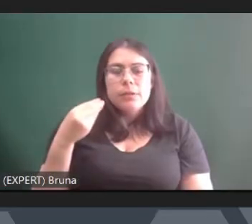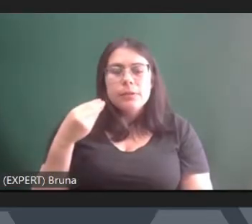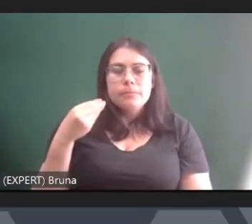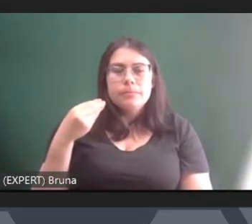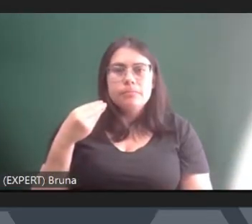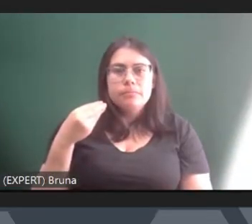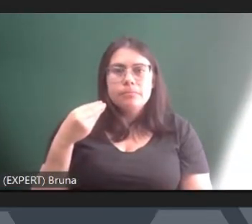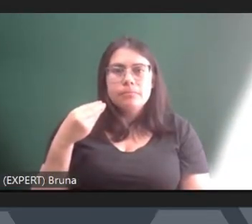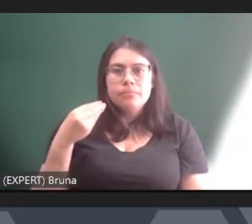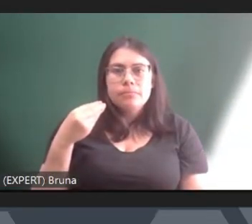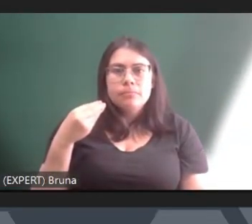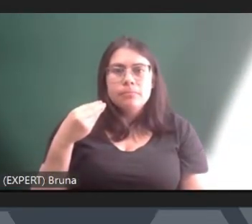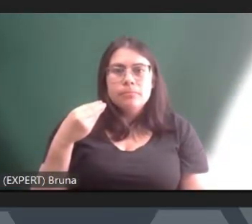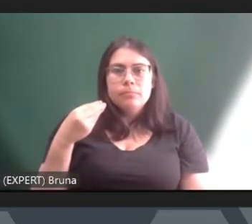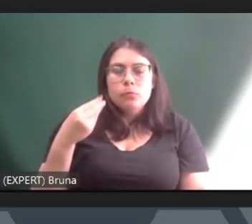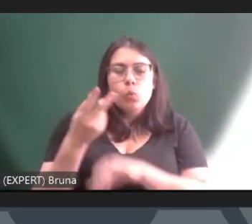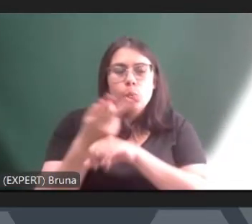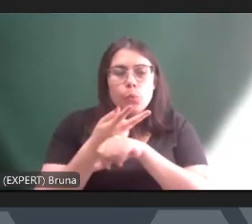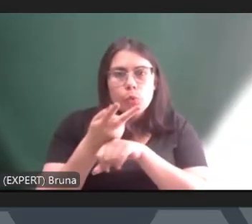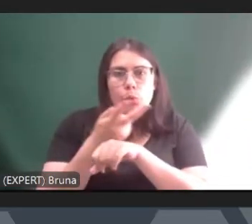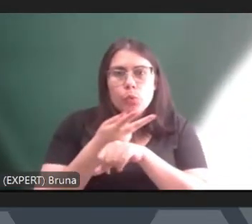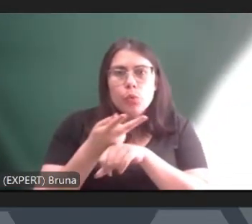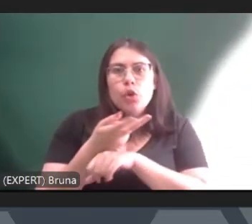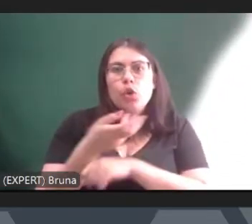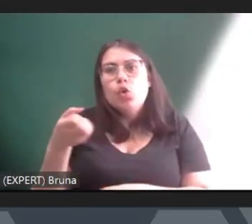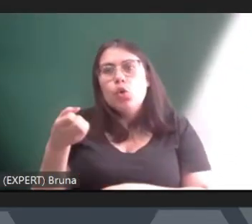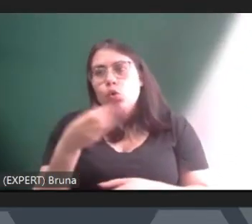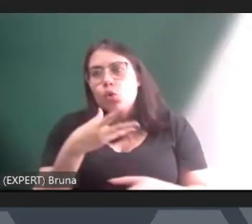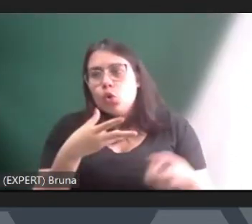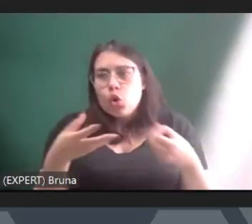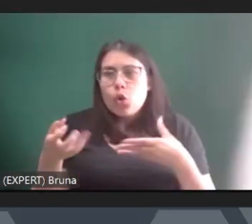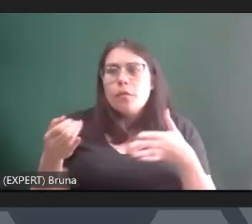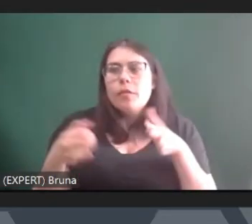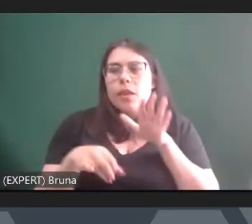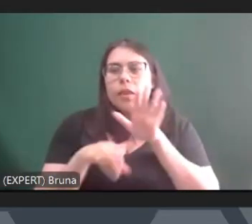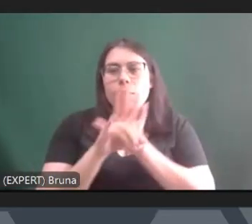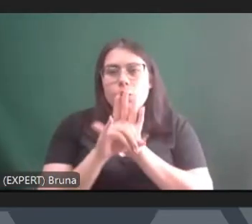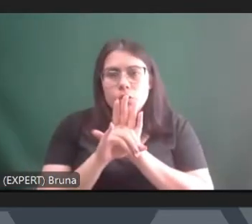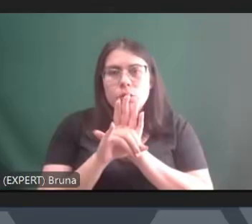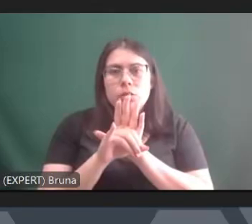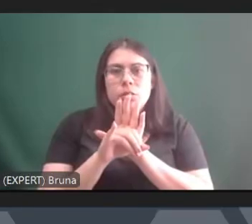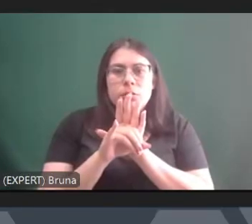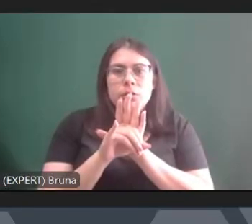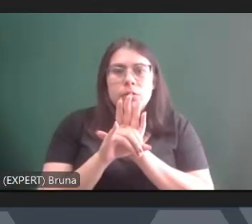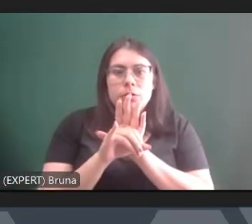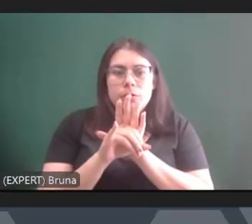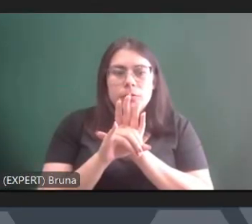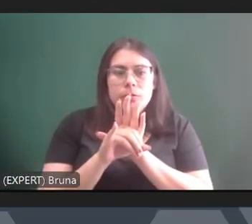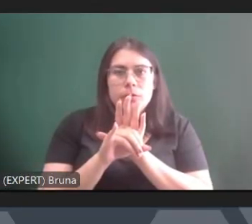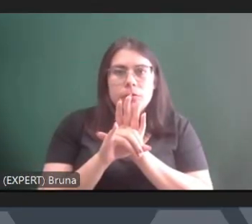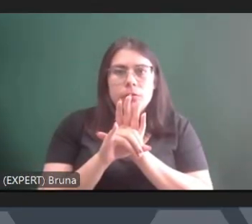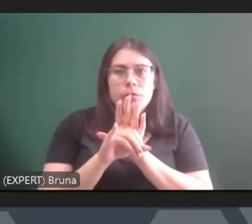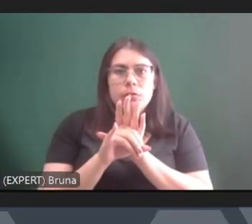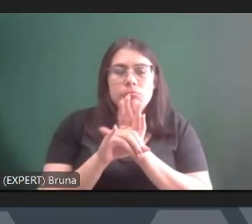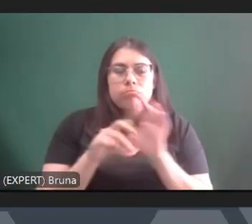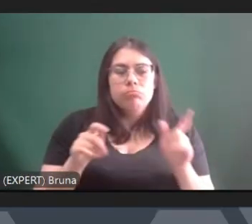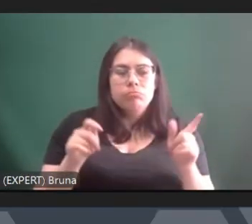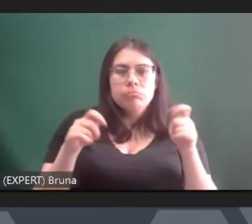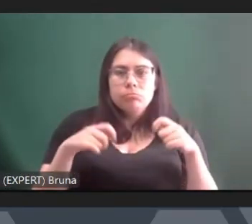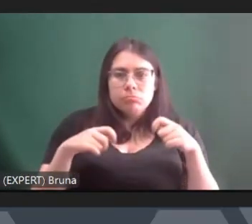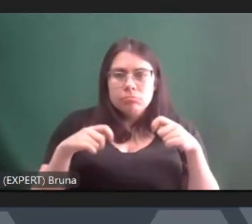passam a procurar uma nova forma de identidade que pudesse